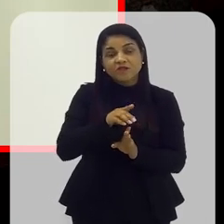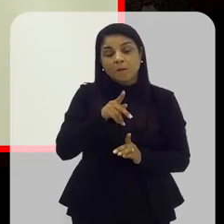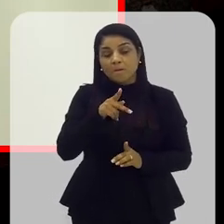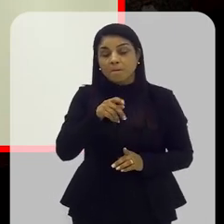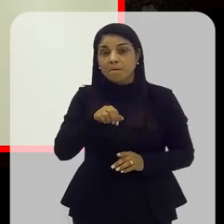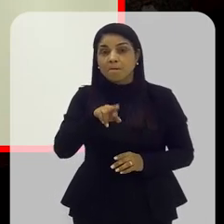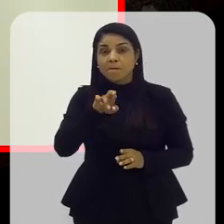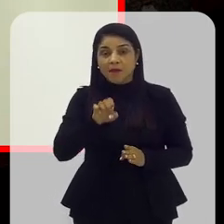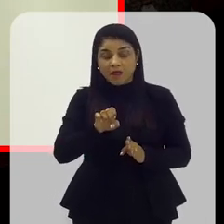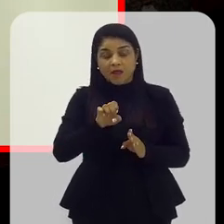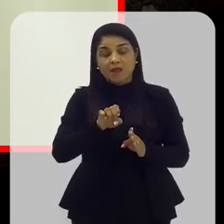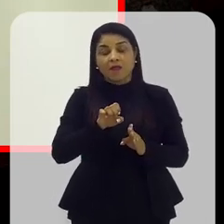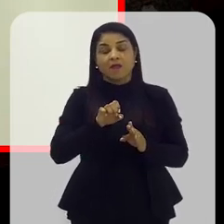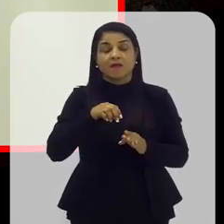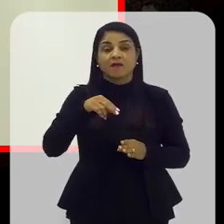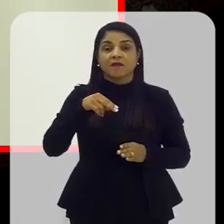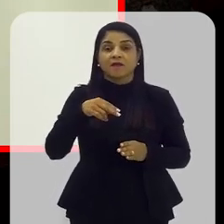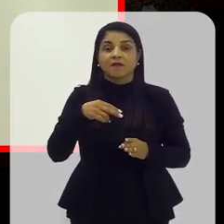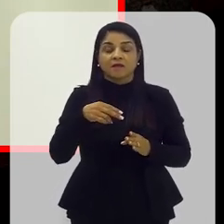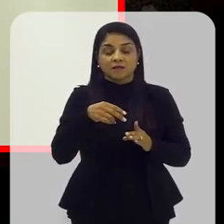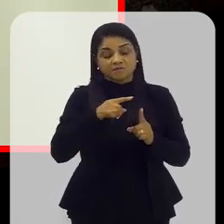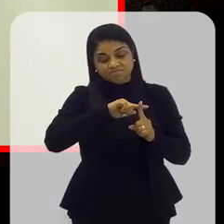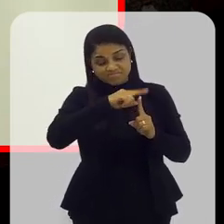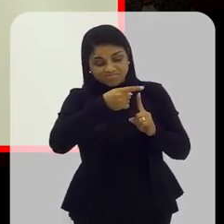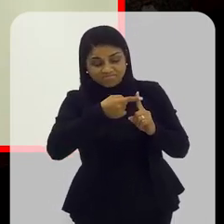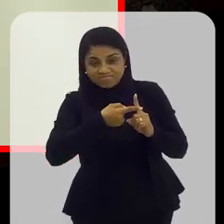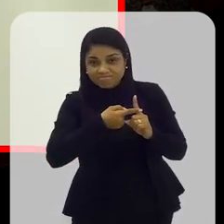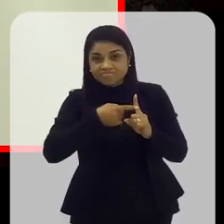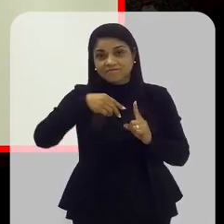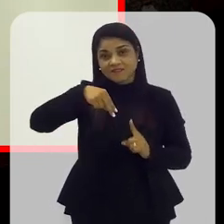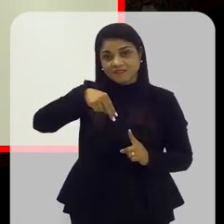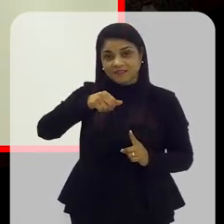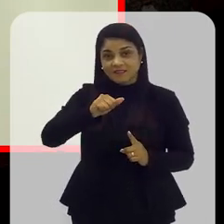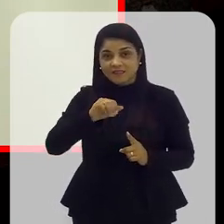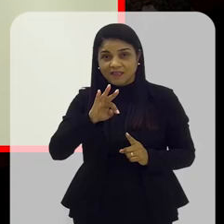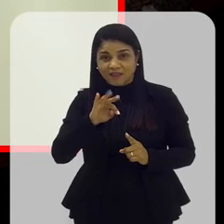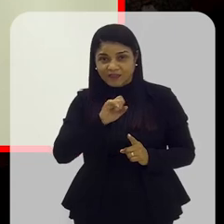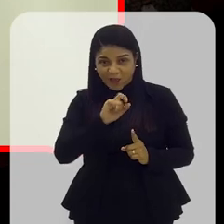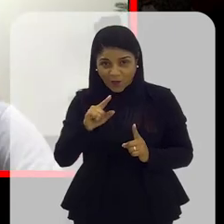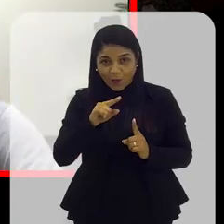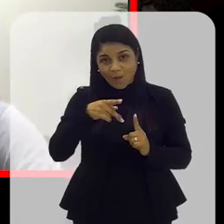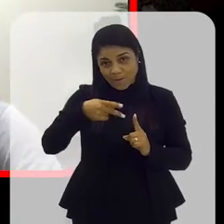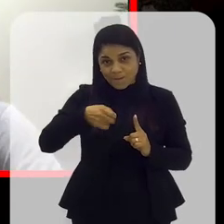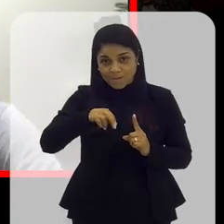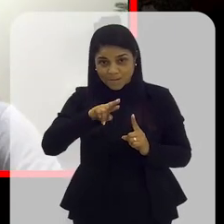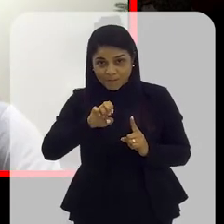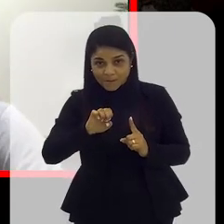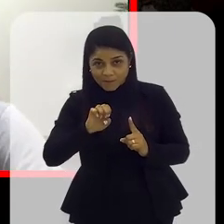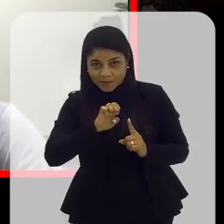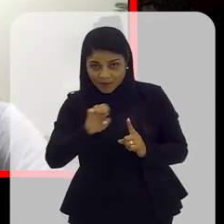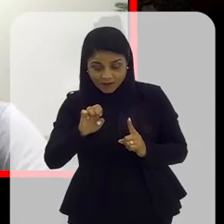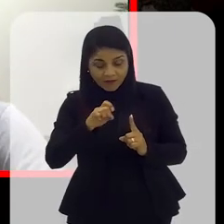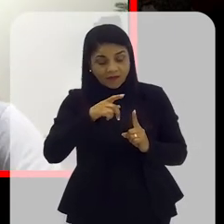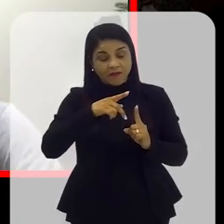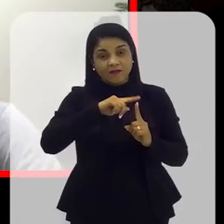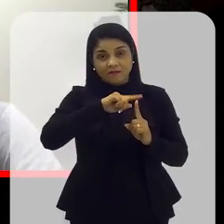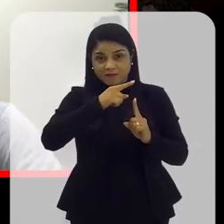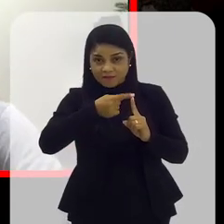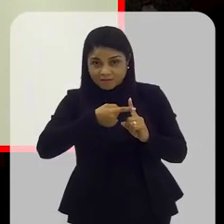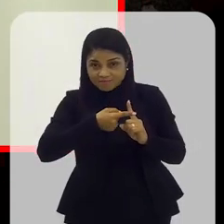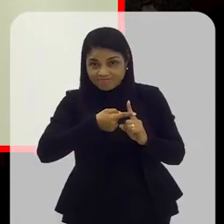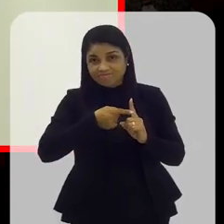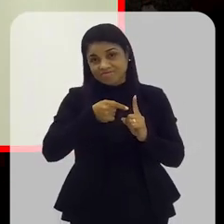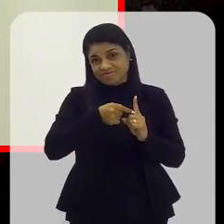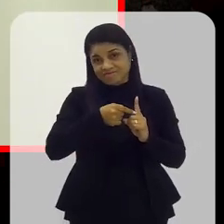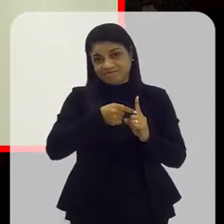-natal, com orientação dessa mãe, por exemplo, no pré-natal. Acho que isso já seria uma